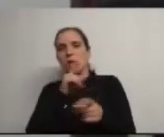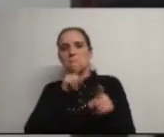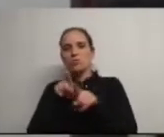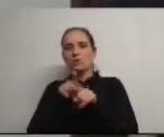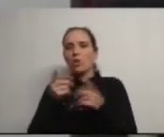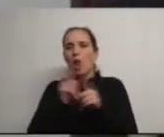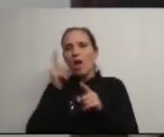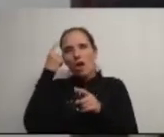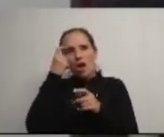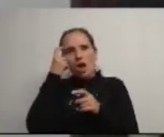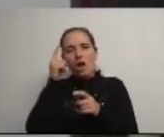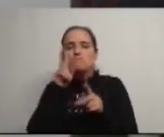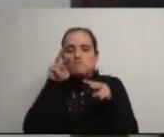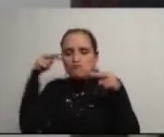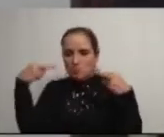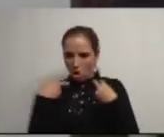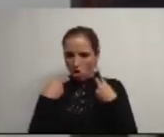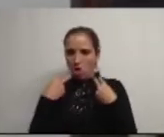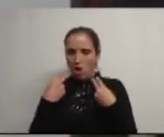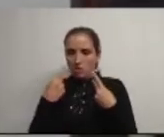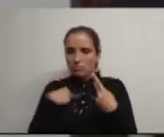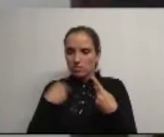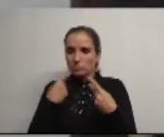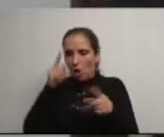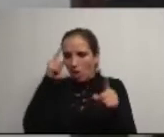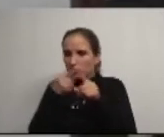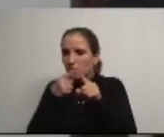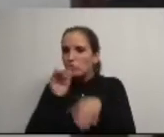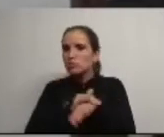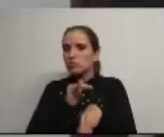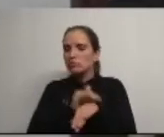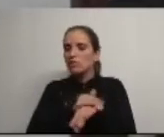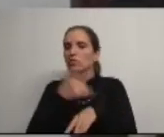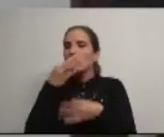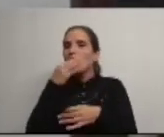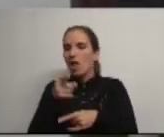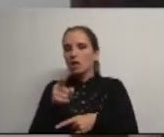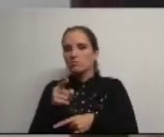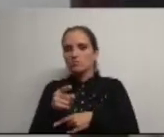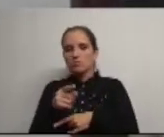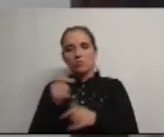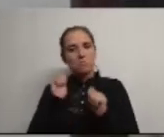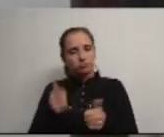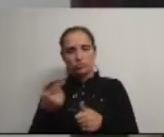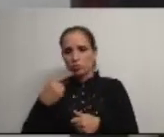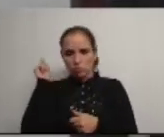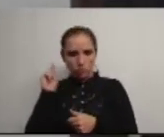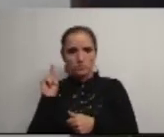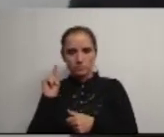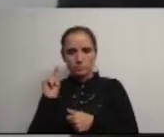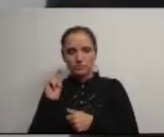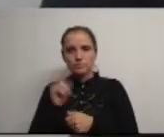matemática de equacionar e identificar os legítimos e mais objetivos responsáveis daquilo que se fala não é correto e não é